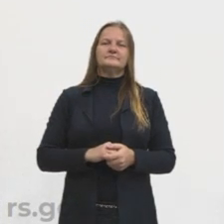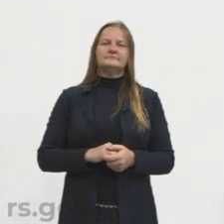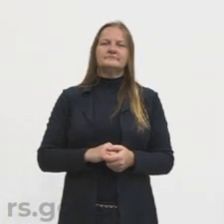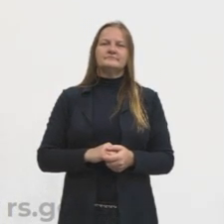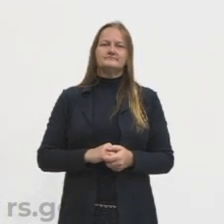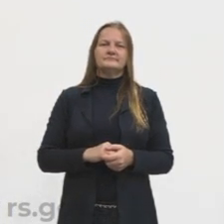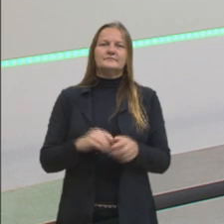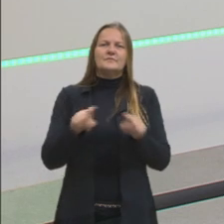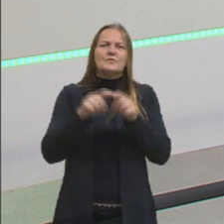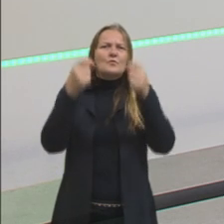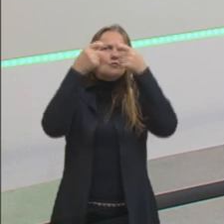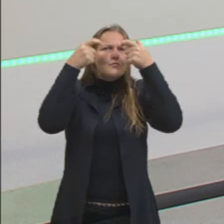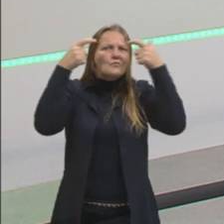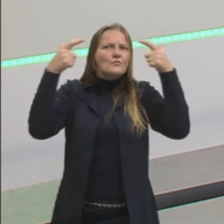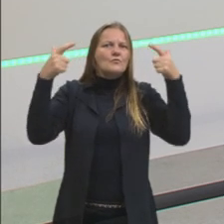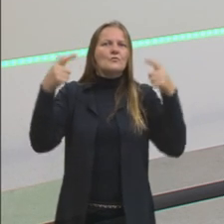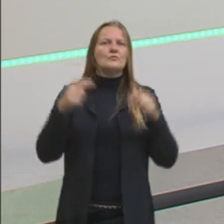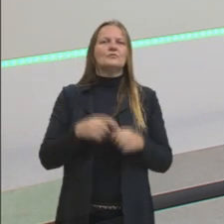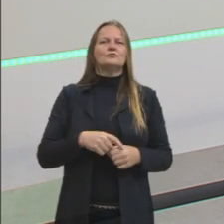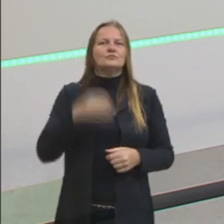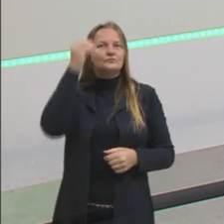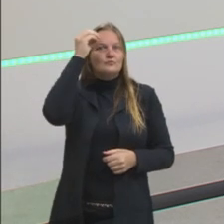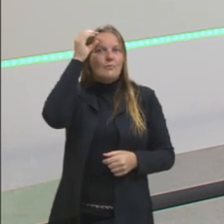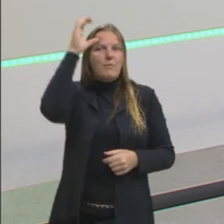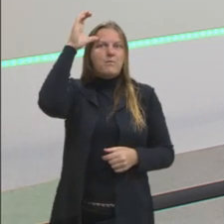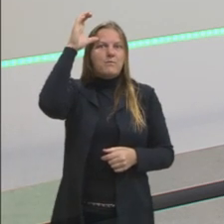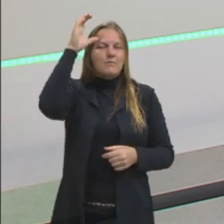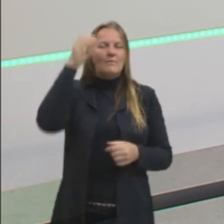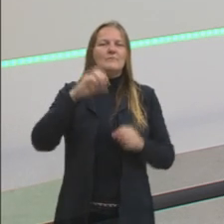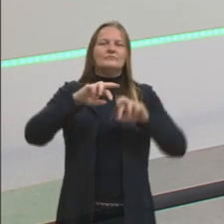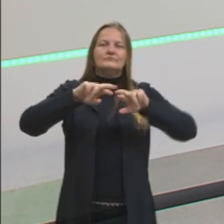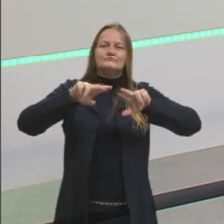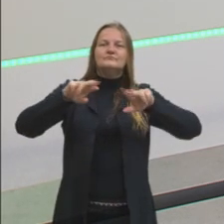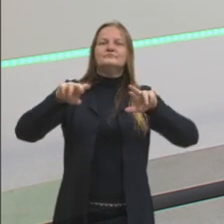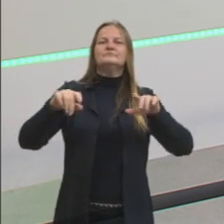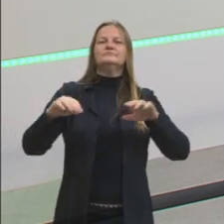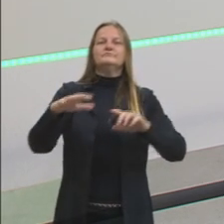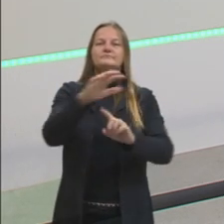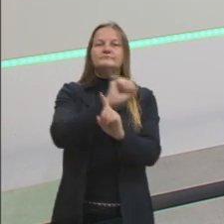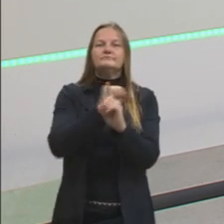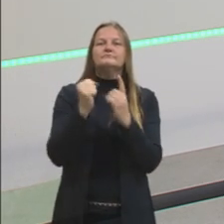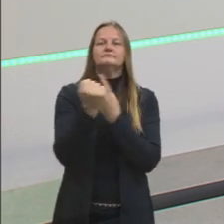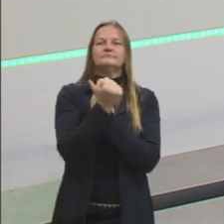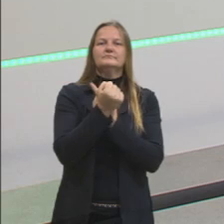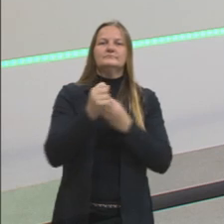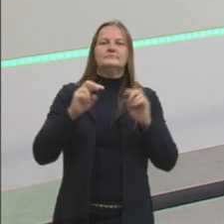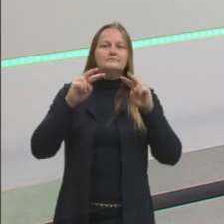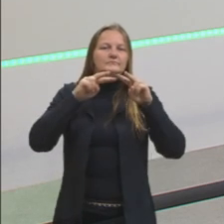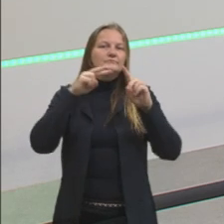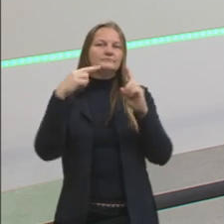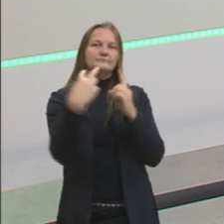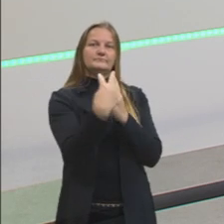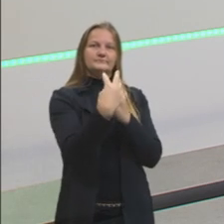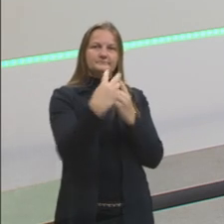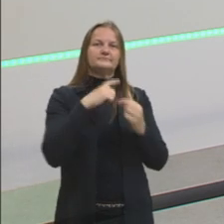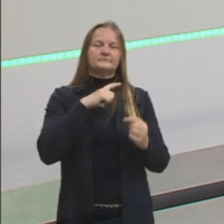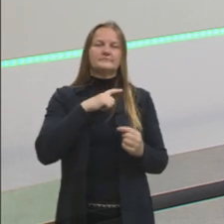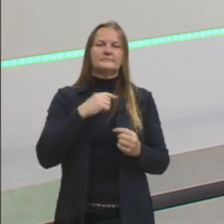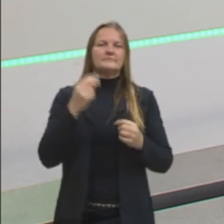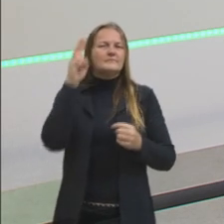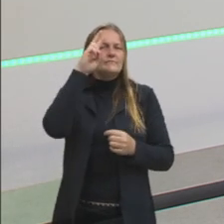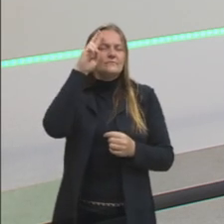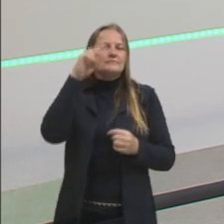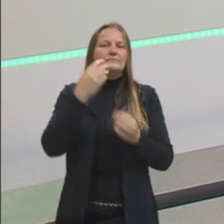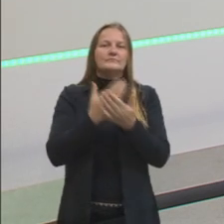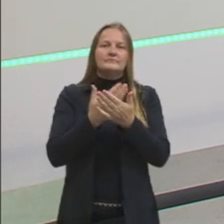questão do conhecimento vai envolver vários aspectos da sociedade que nós vamos ver a partir dessa aula. Sempre lembrando, então,